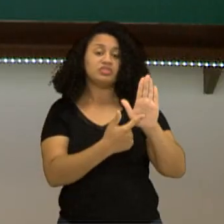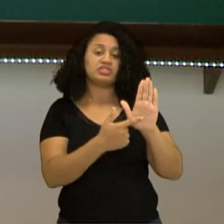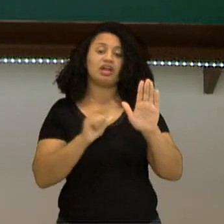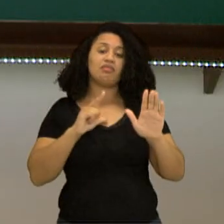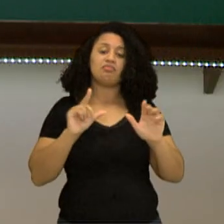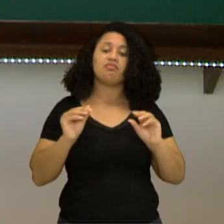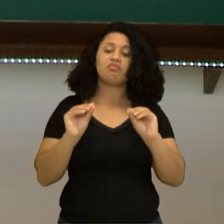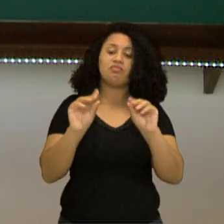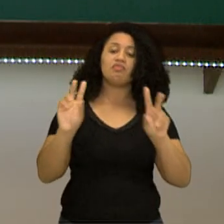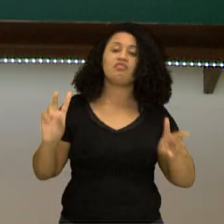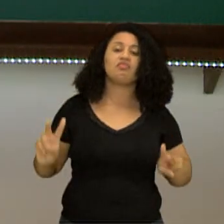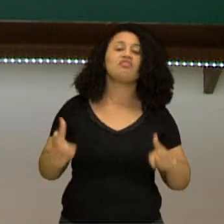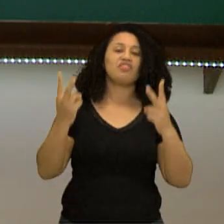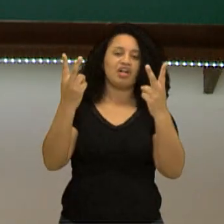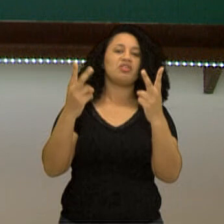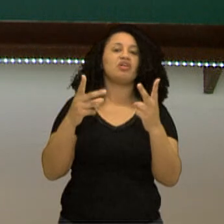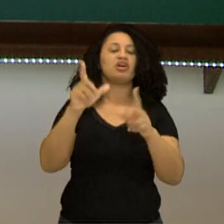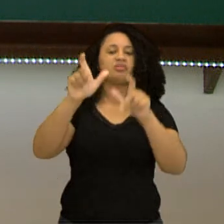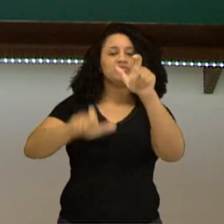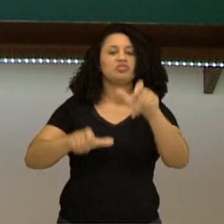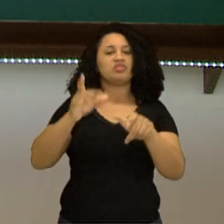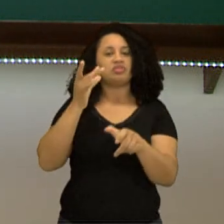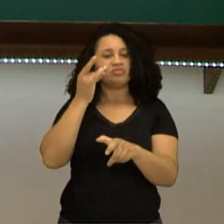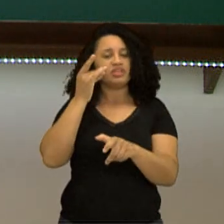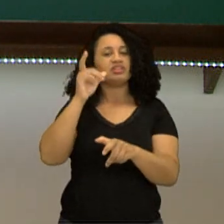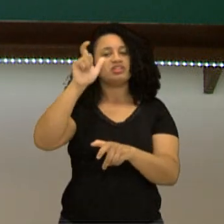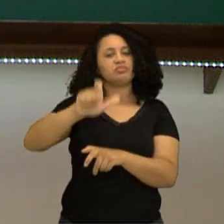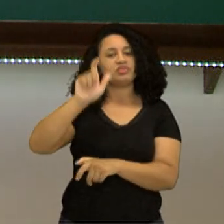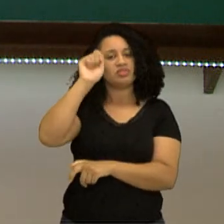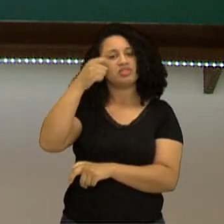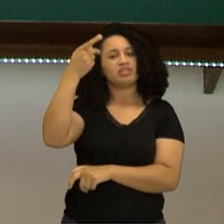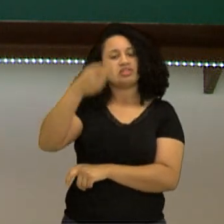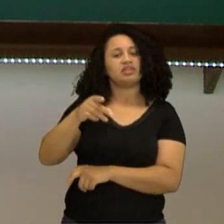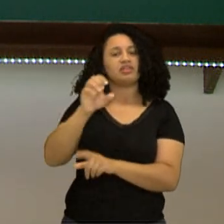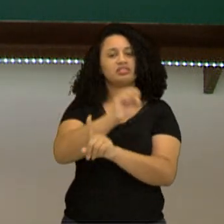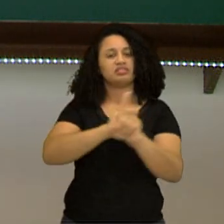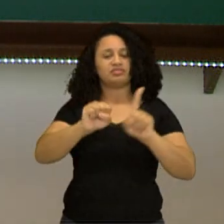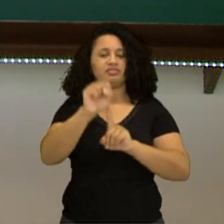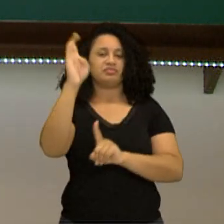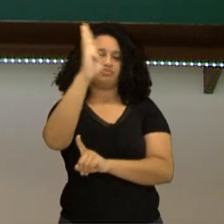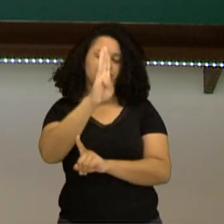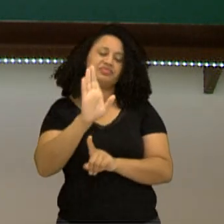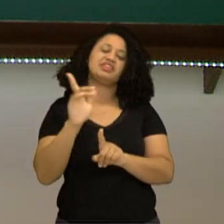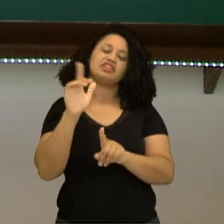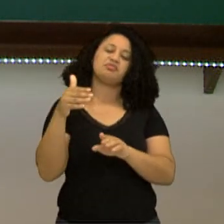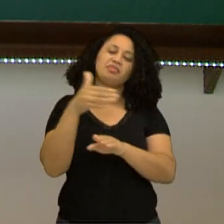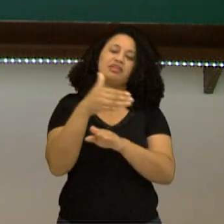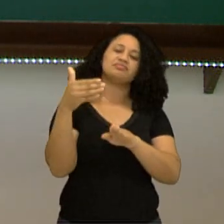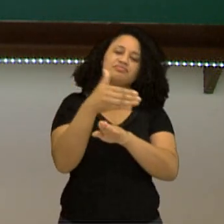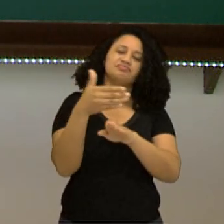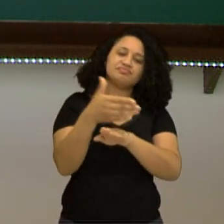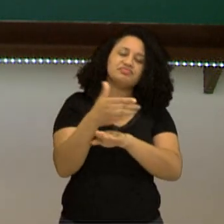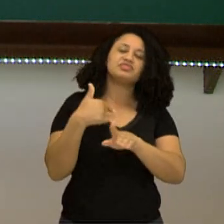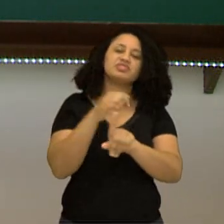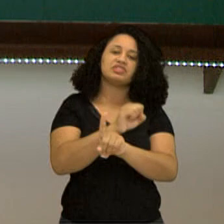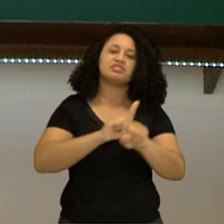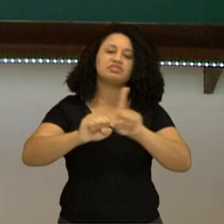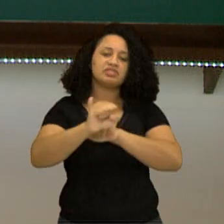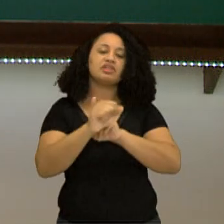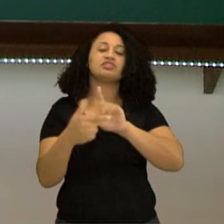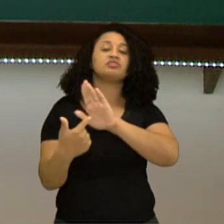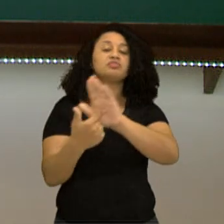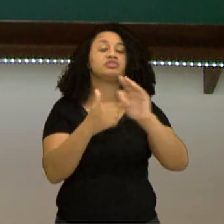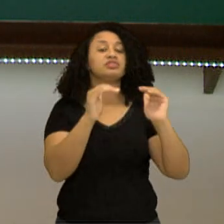valorizar a presença do negro na sociedade brasileira e a integrá-lo cada vez mais, mostrando aí uma